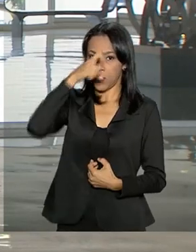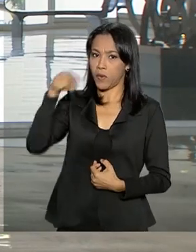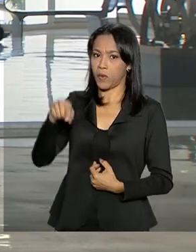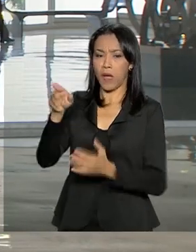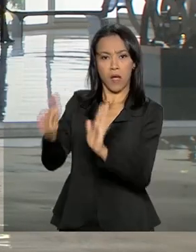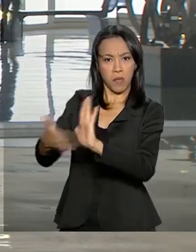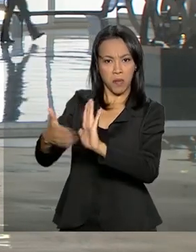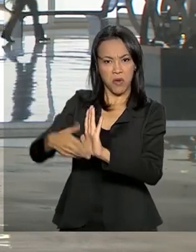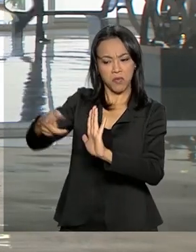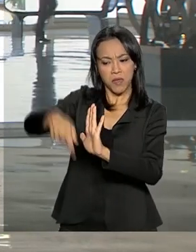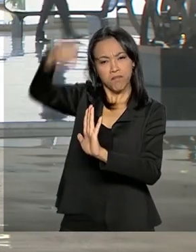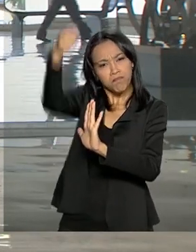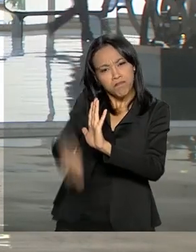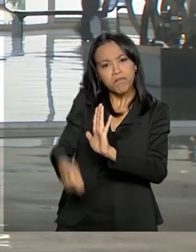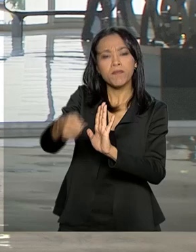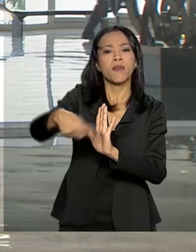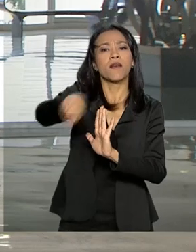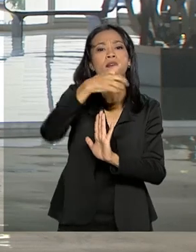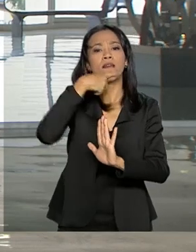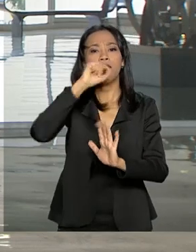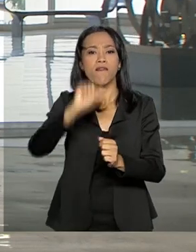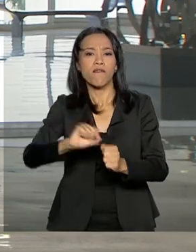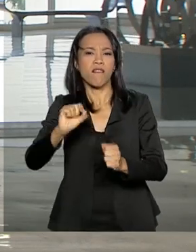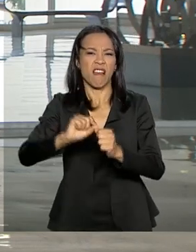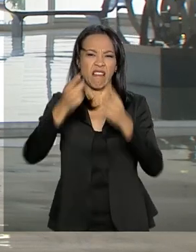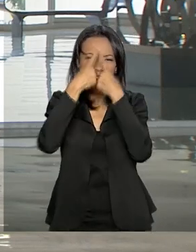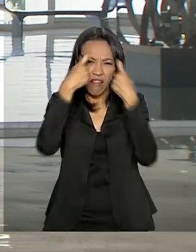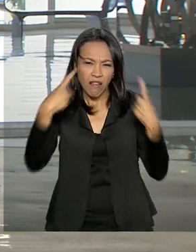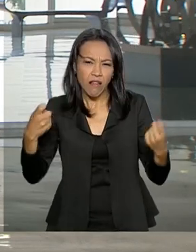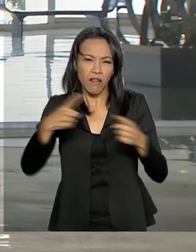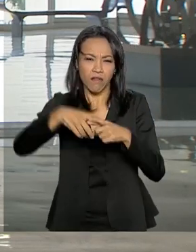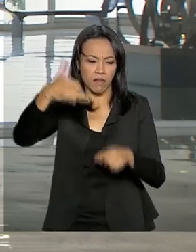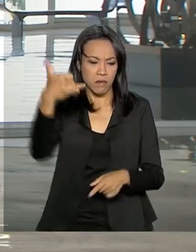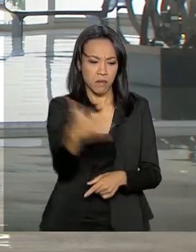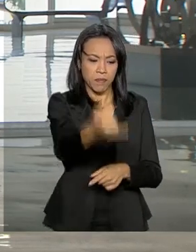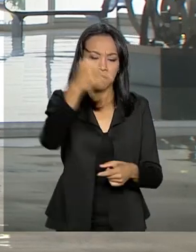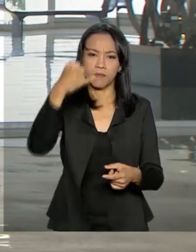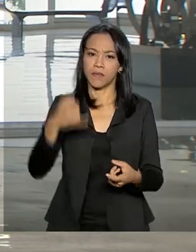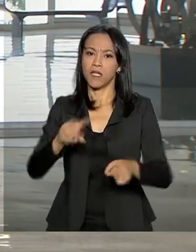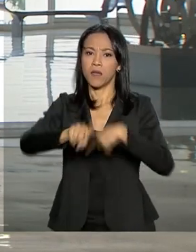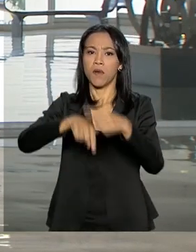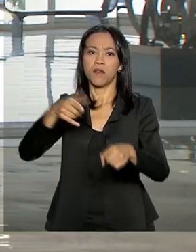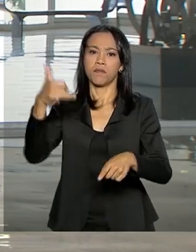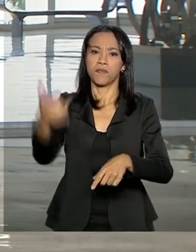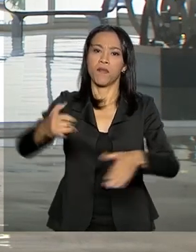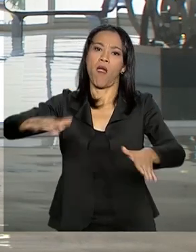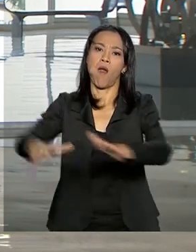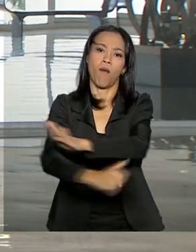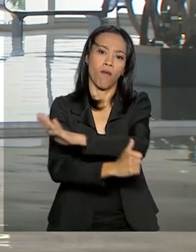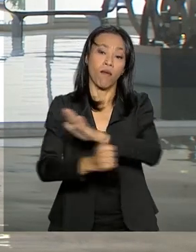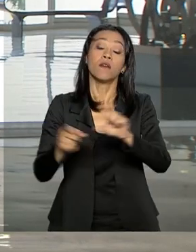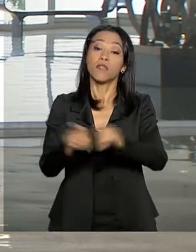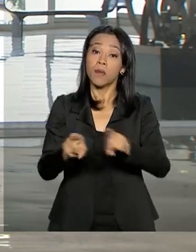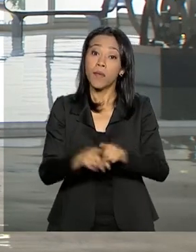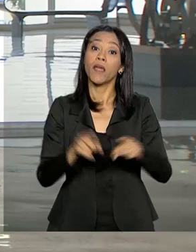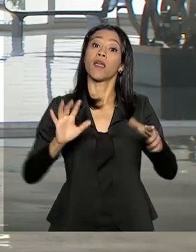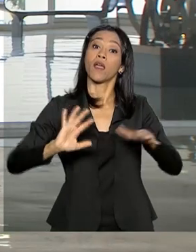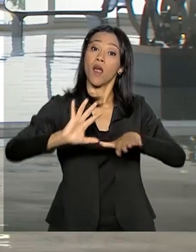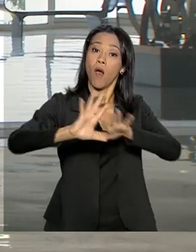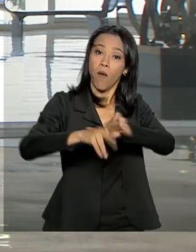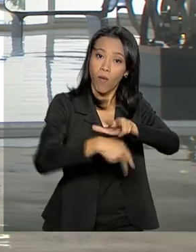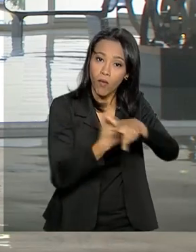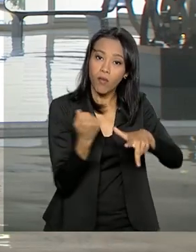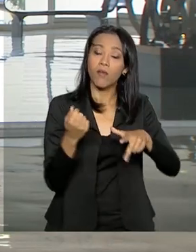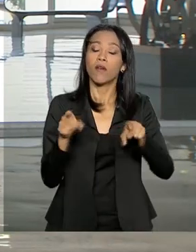rigorosa a punição de condenados por crimes violentos, como homicídio e latrocínio, também contra condenados por corrupção e